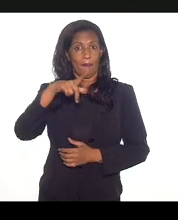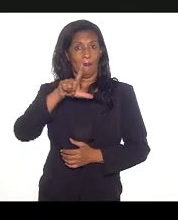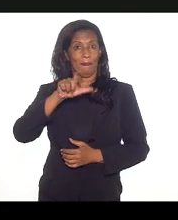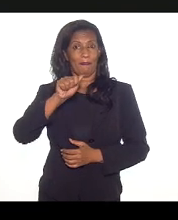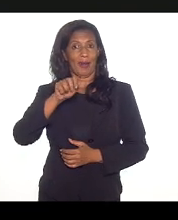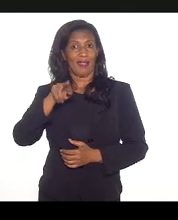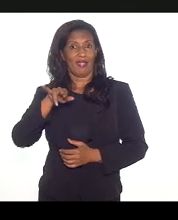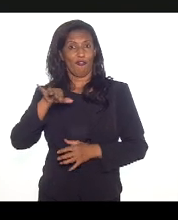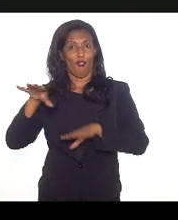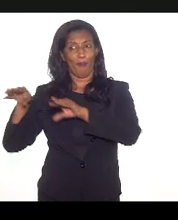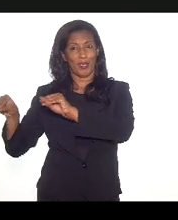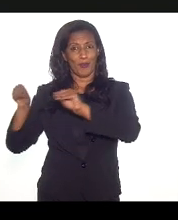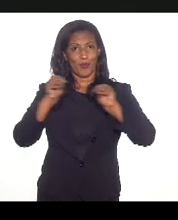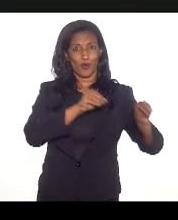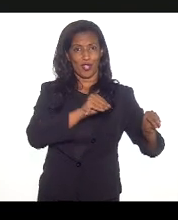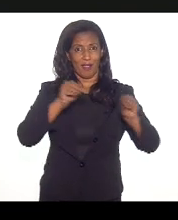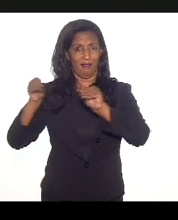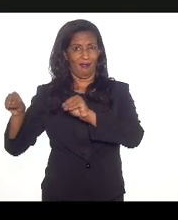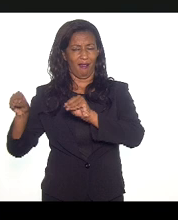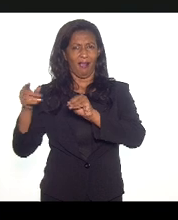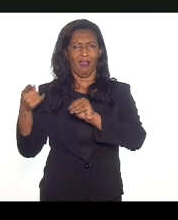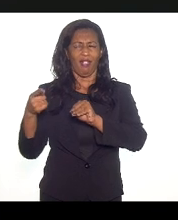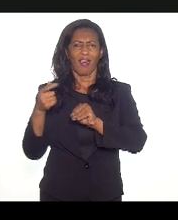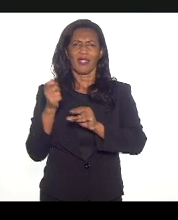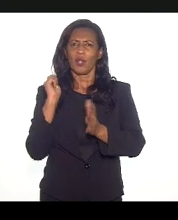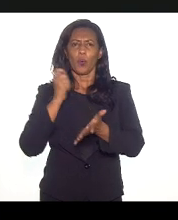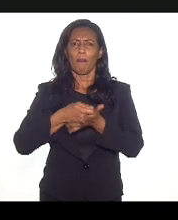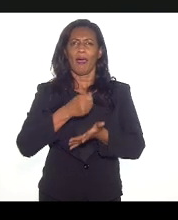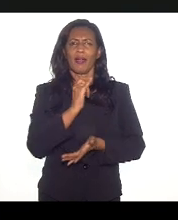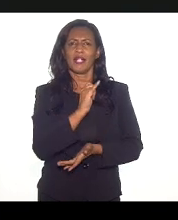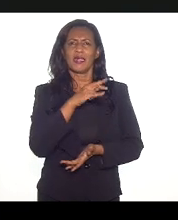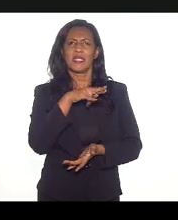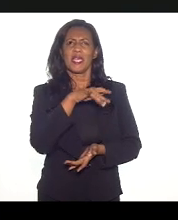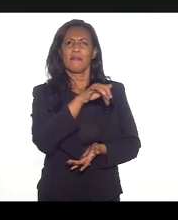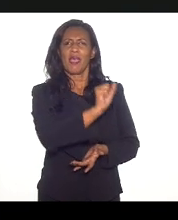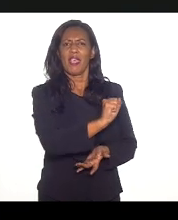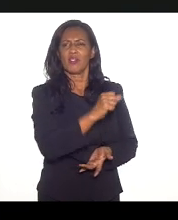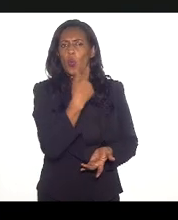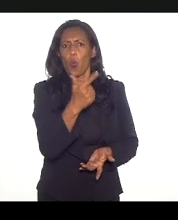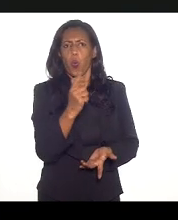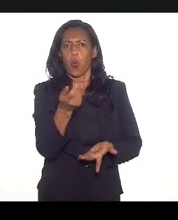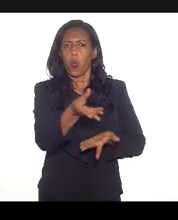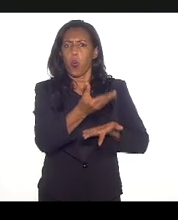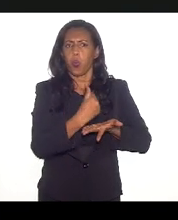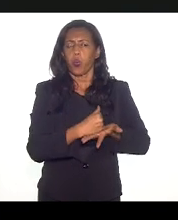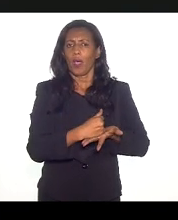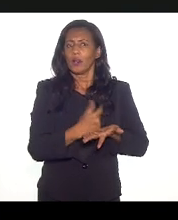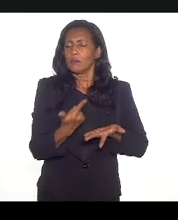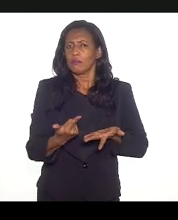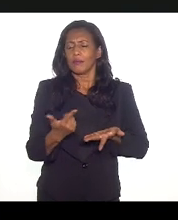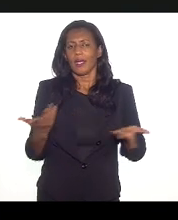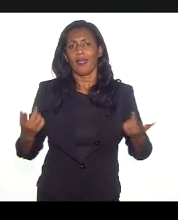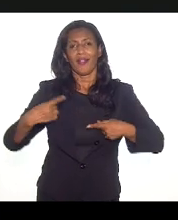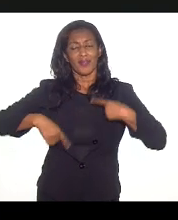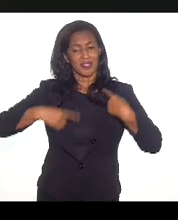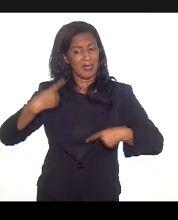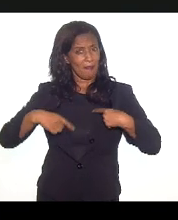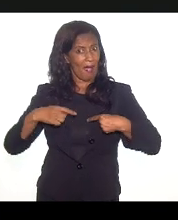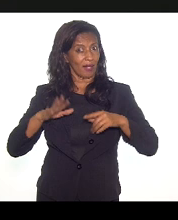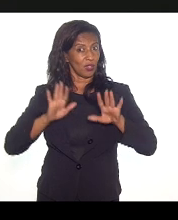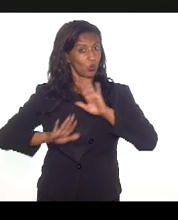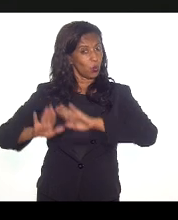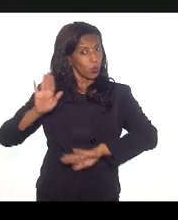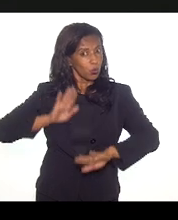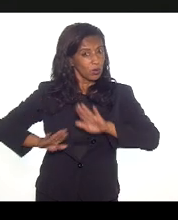e aí tem que emitir nota fiscal e não paga CMS porque não esteve venda. Então, muitas vezes, debates no estado dos janeiros têm que ter cuidado.